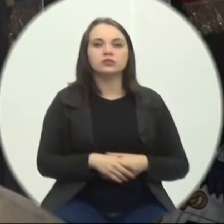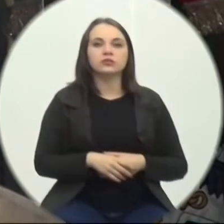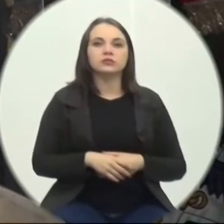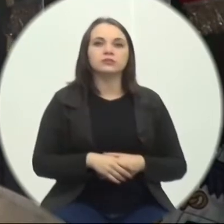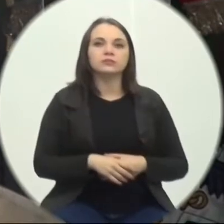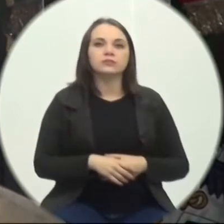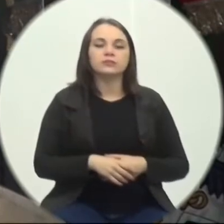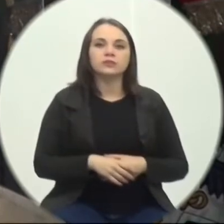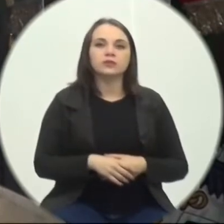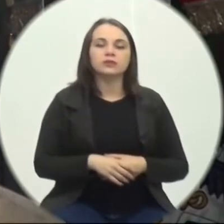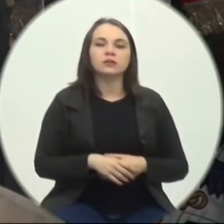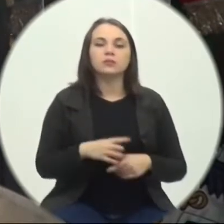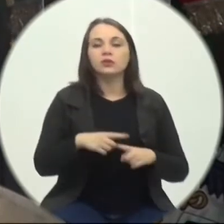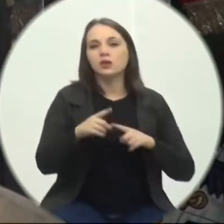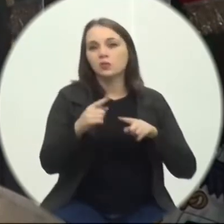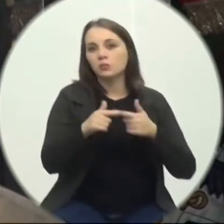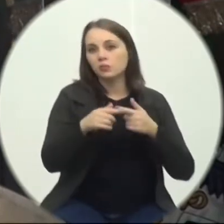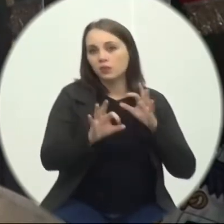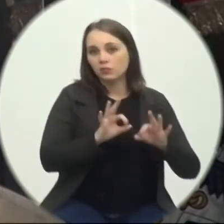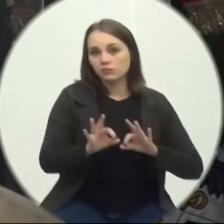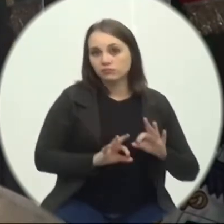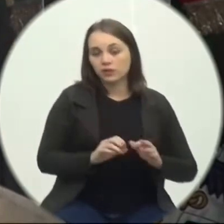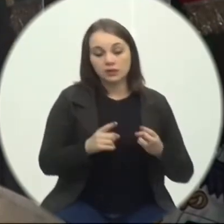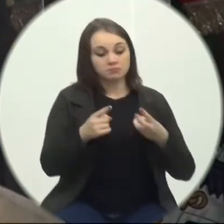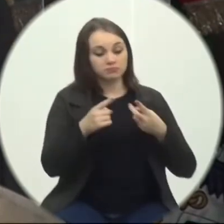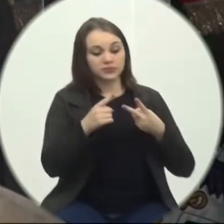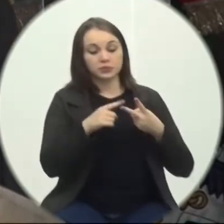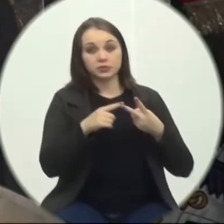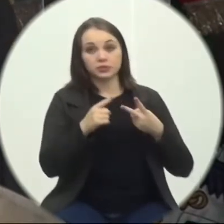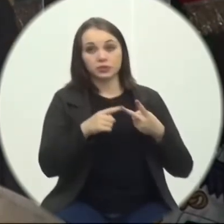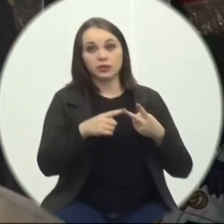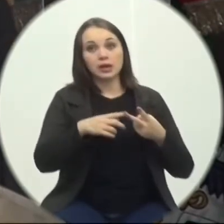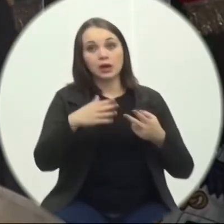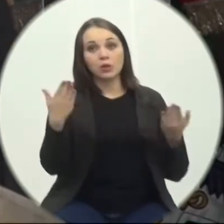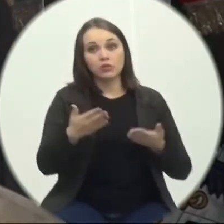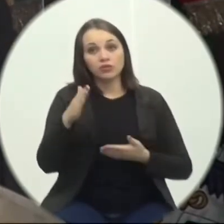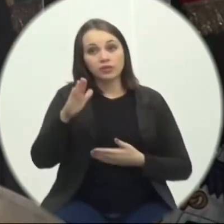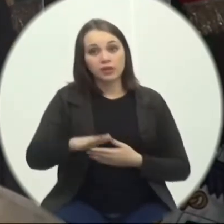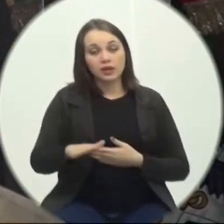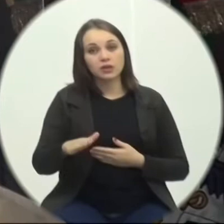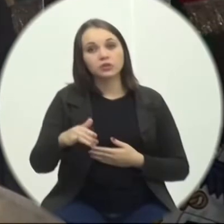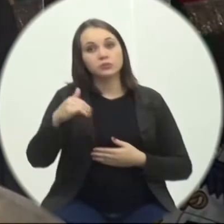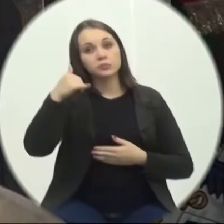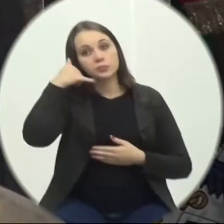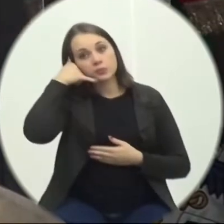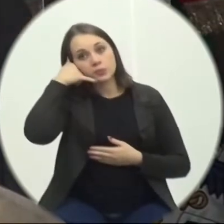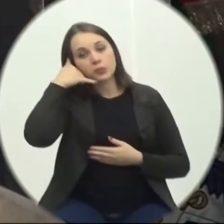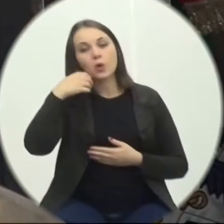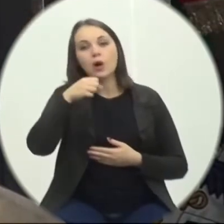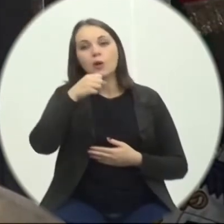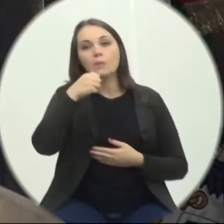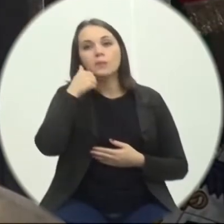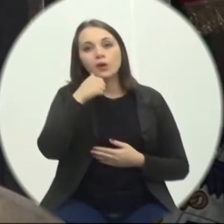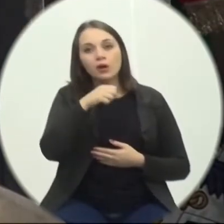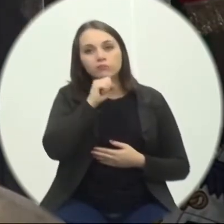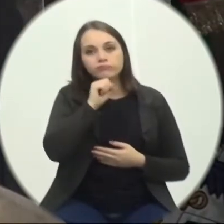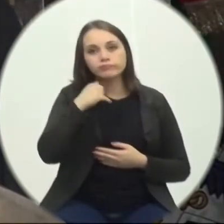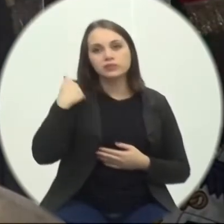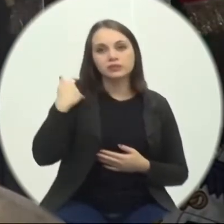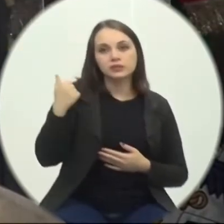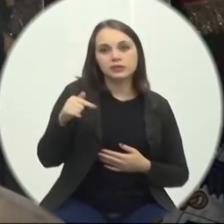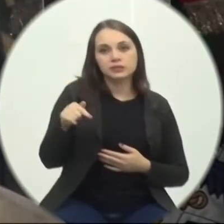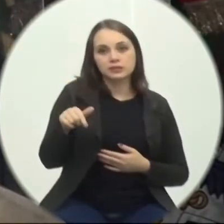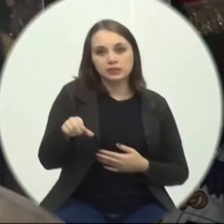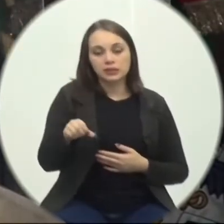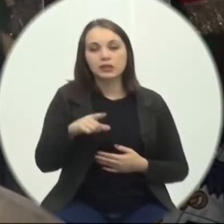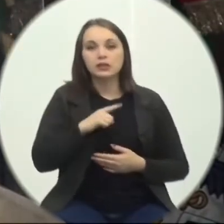ser Um grave problema Recebi uma ligação Hoje à tarde De uma senhora De 70 anos Acometida por câncer Que já passou Por uma cirurgia